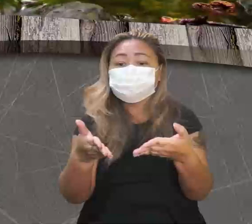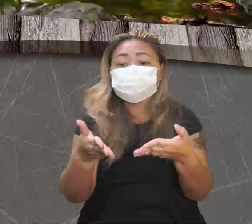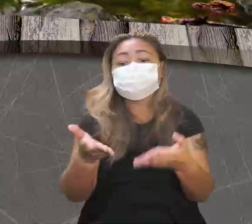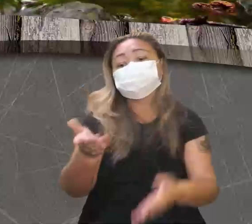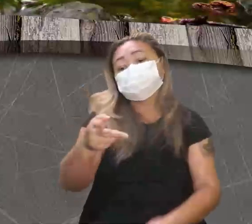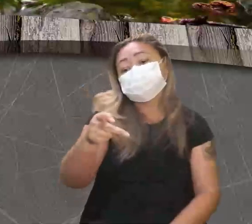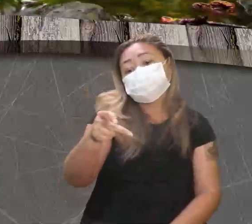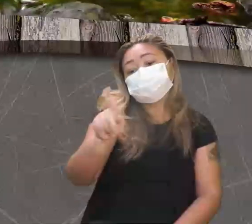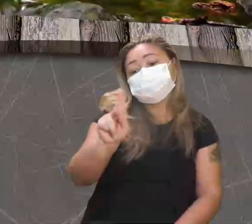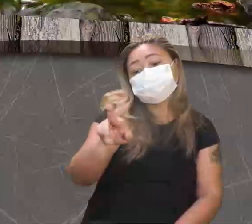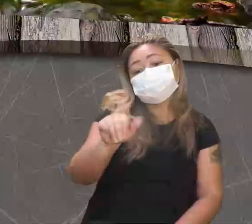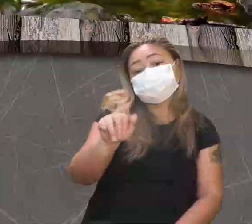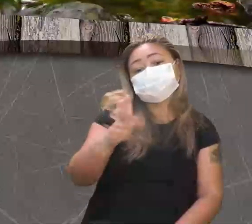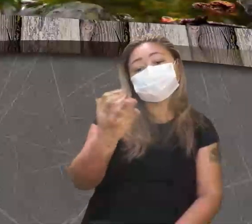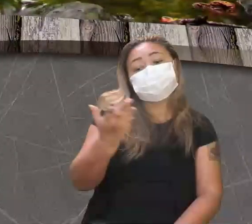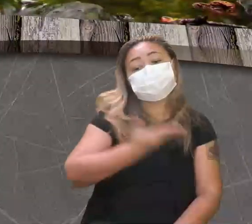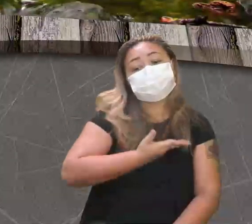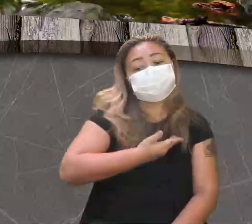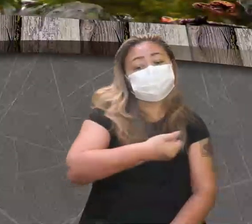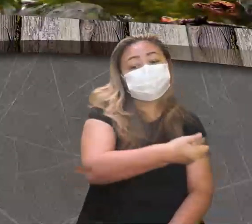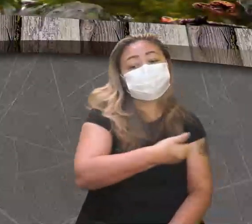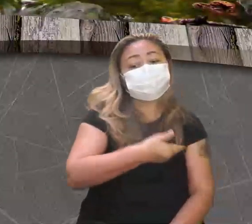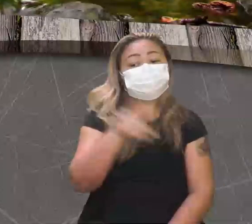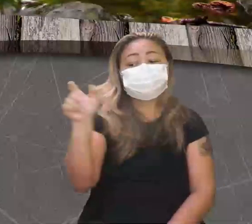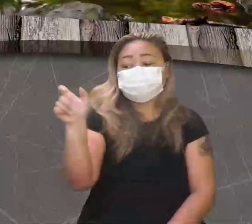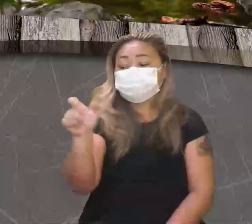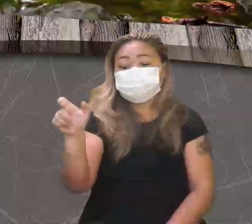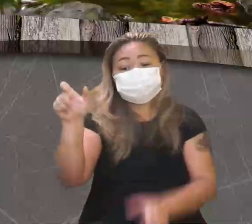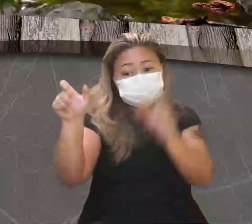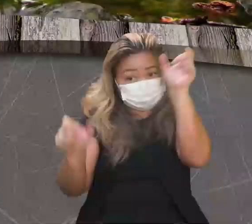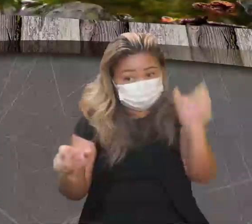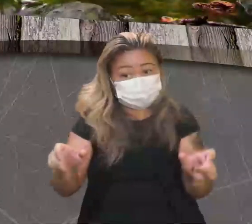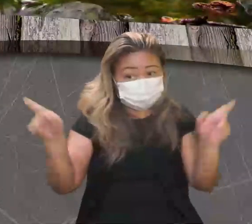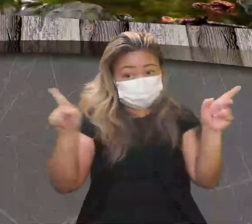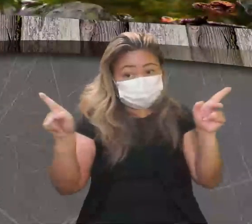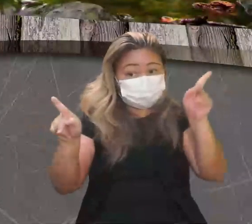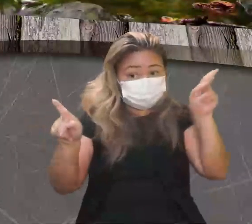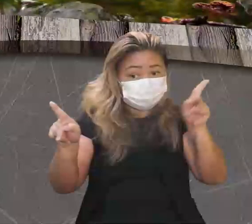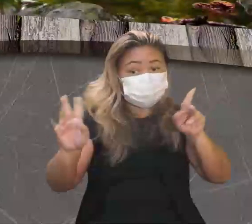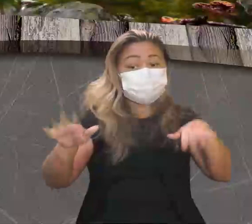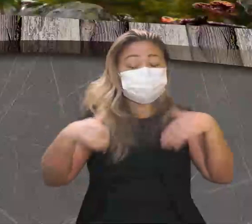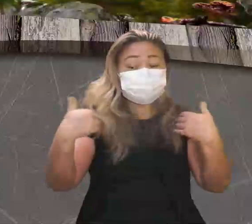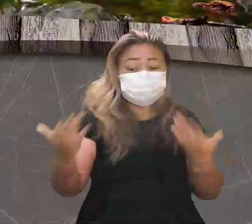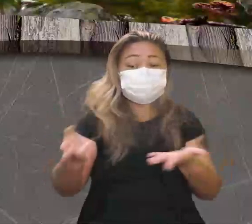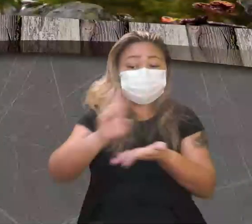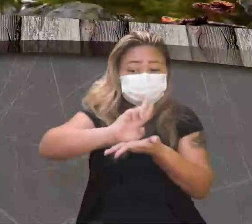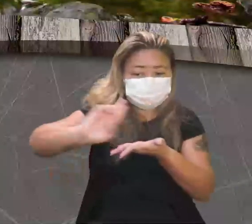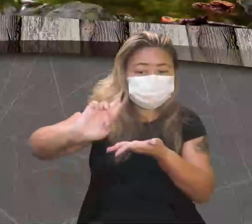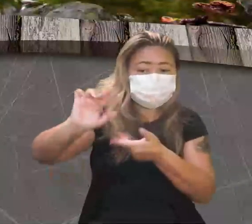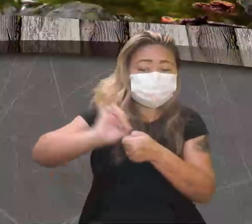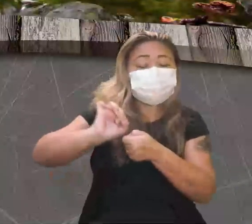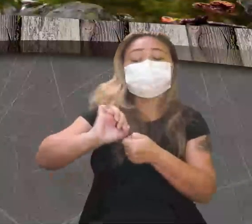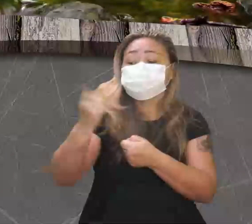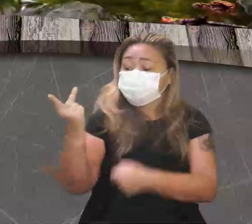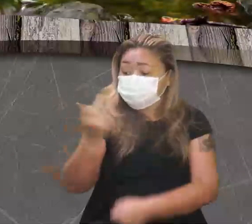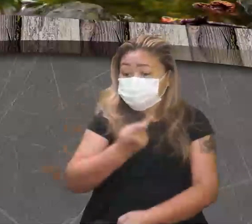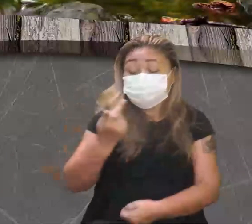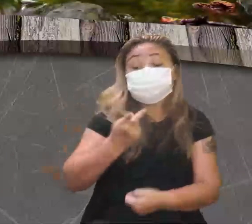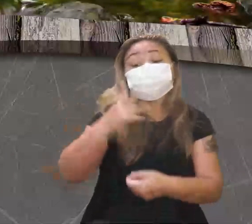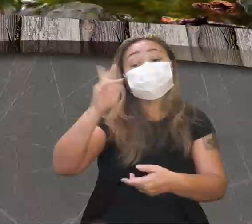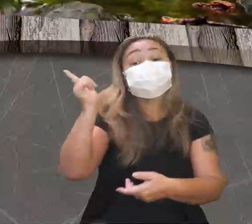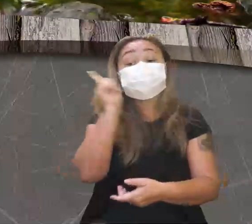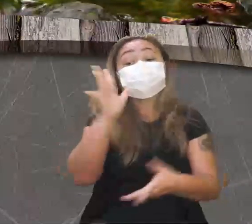o Crick, né? E o colega, o parceiro dele, professor também, nessa universidade. Que foram, então, aqueles que conseguiram concluir.